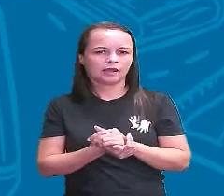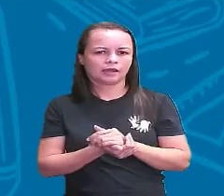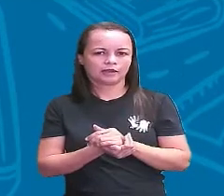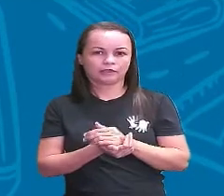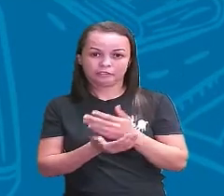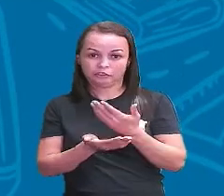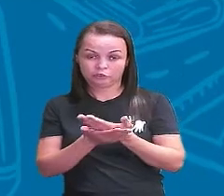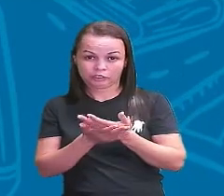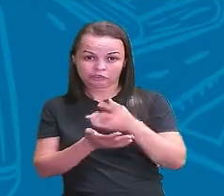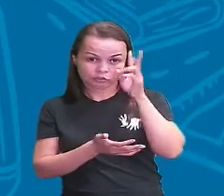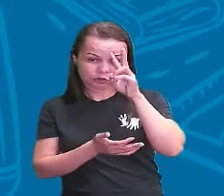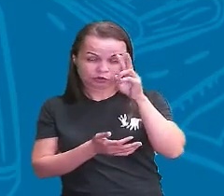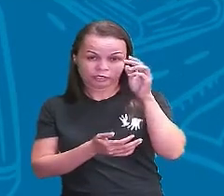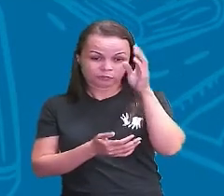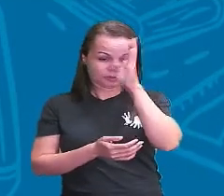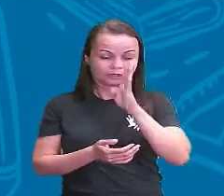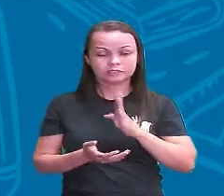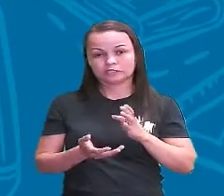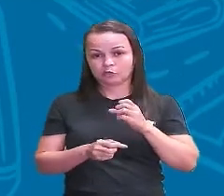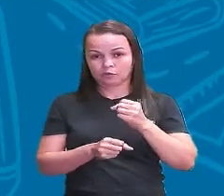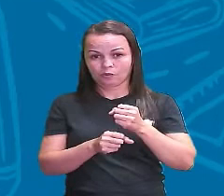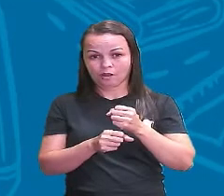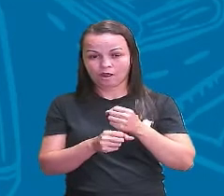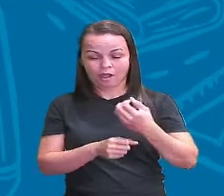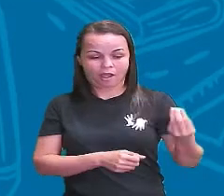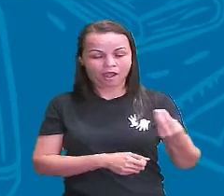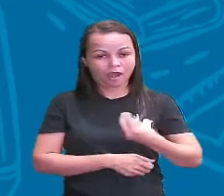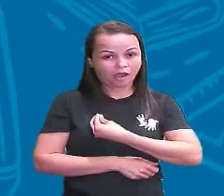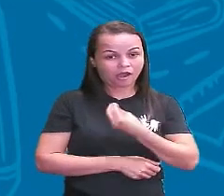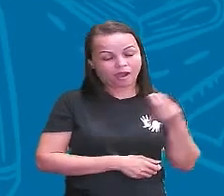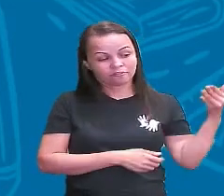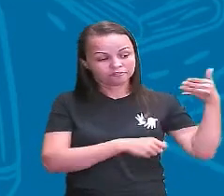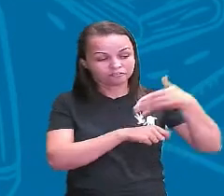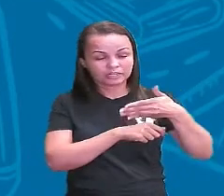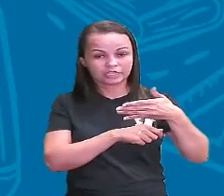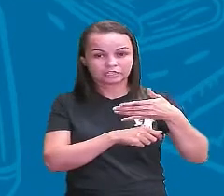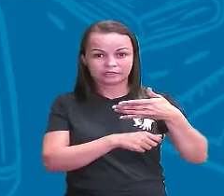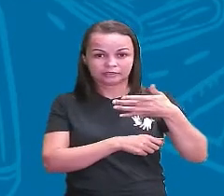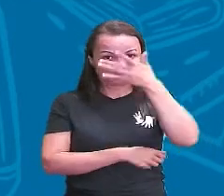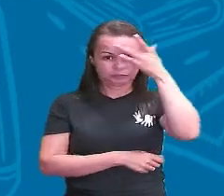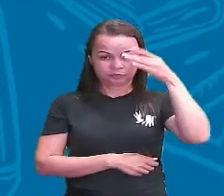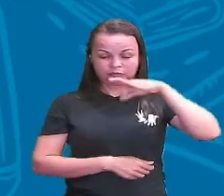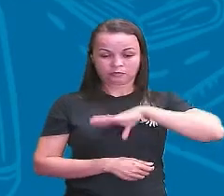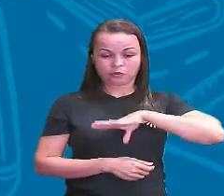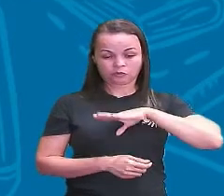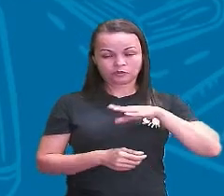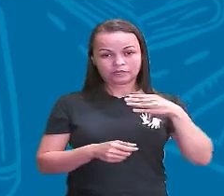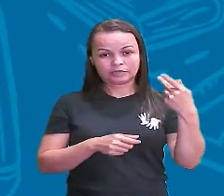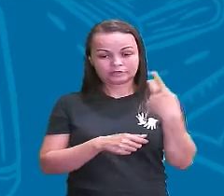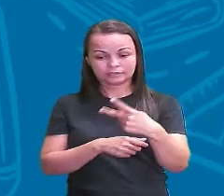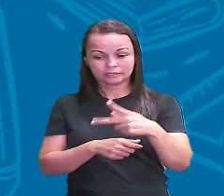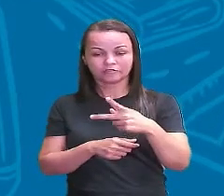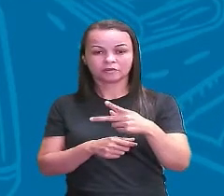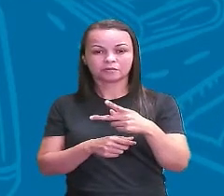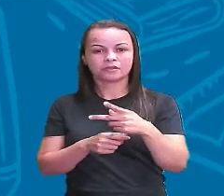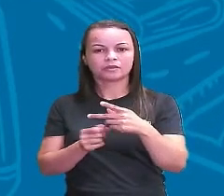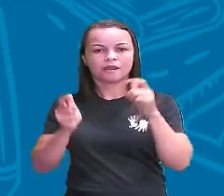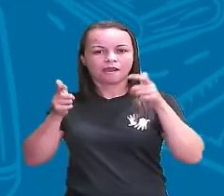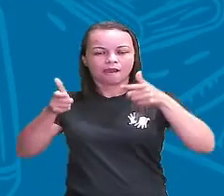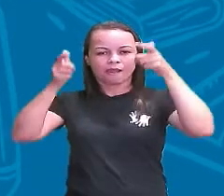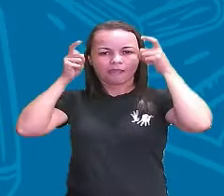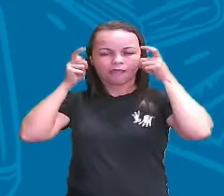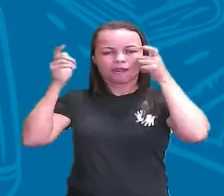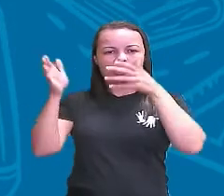Brasil a vinda da família real em 1808 a vinda da família real em 1808 ela está intimamente